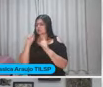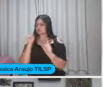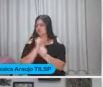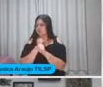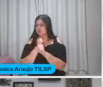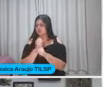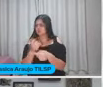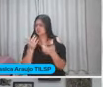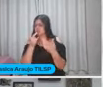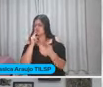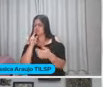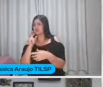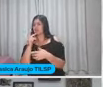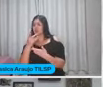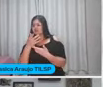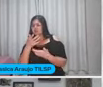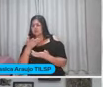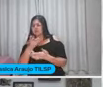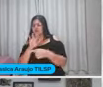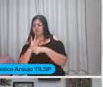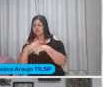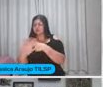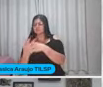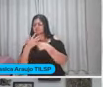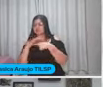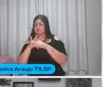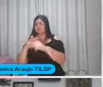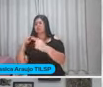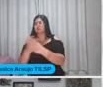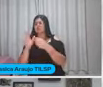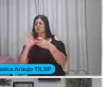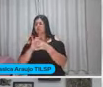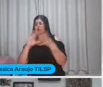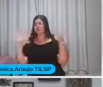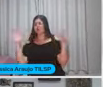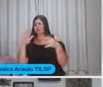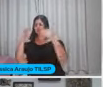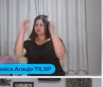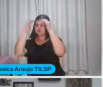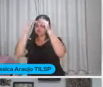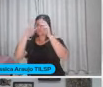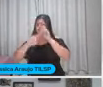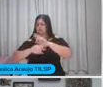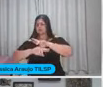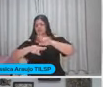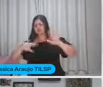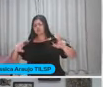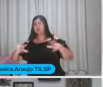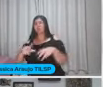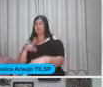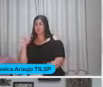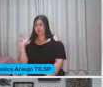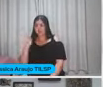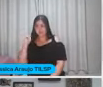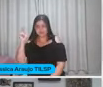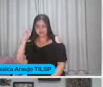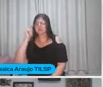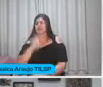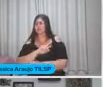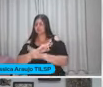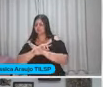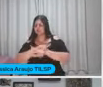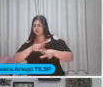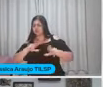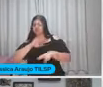Solidária Efetivamente democrática De respeito As diferenças Valorizando as diferenças